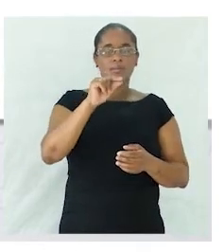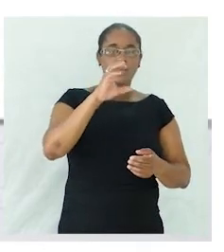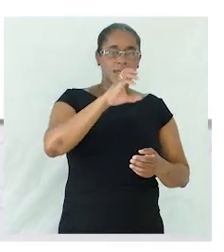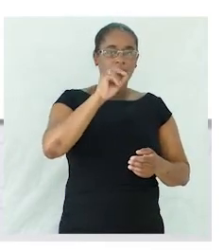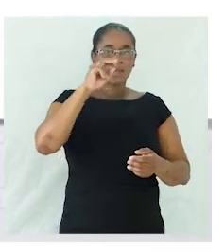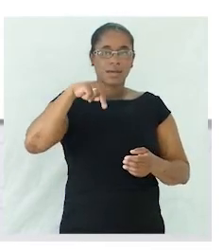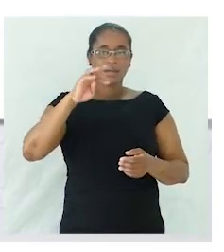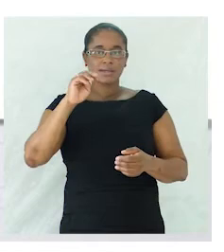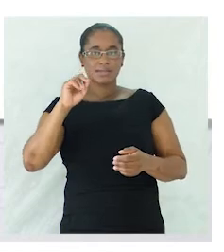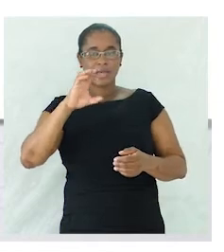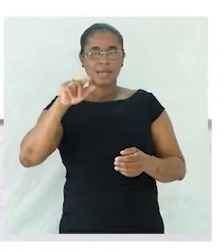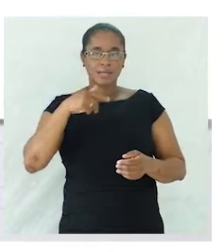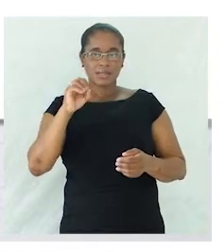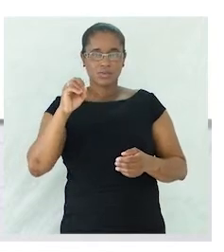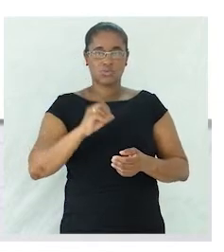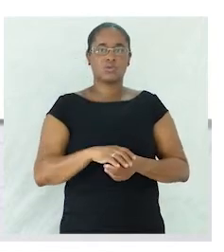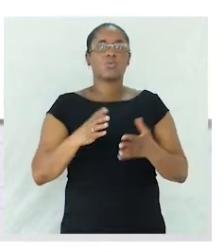corresponde ao grau aumentativo